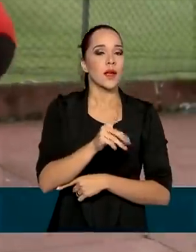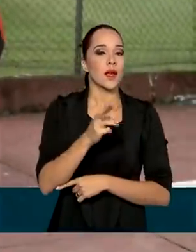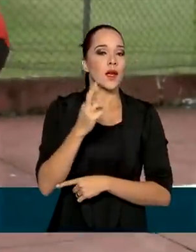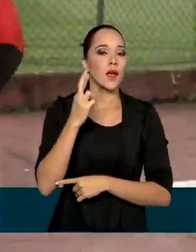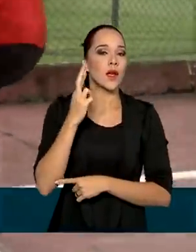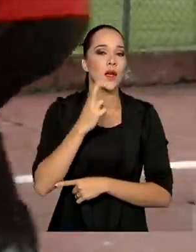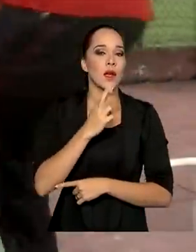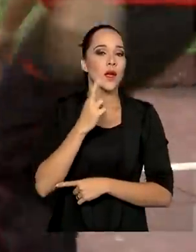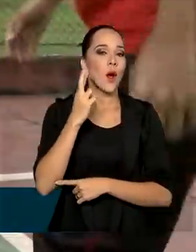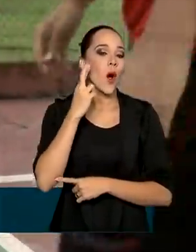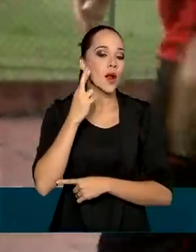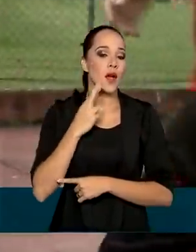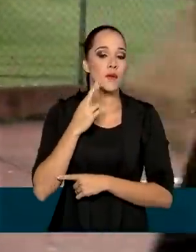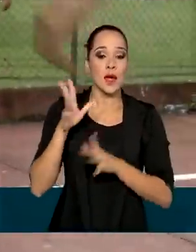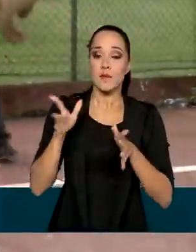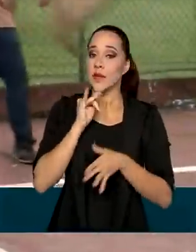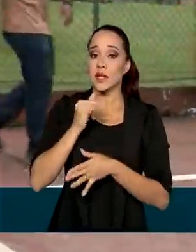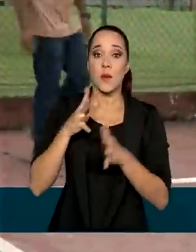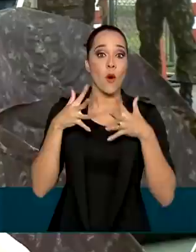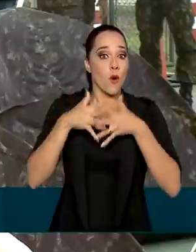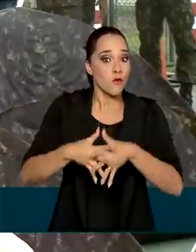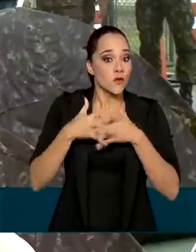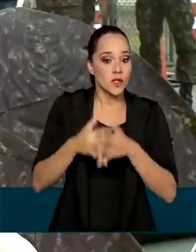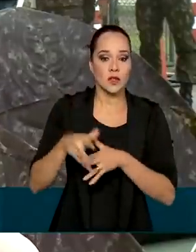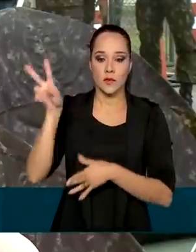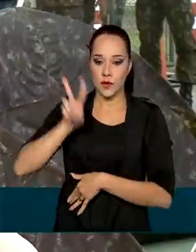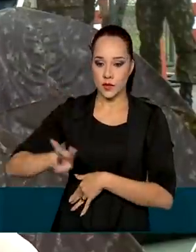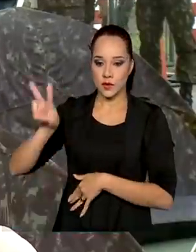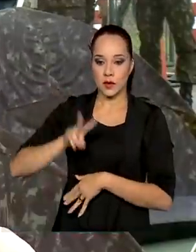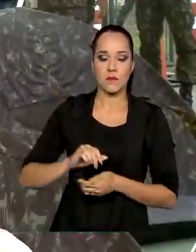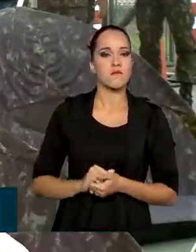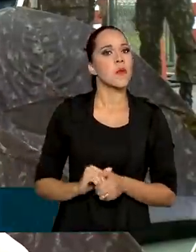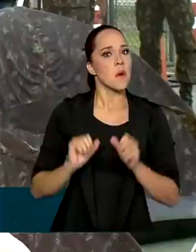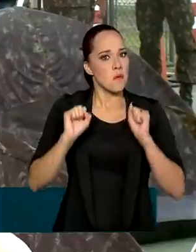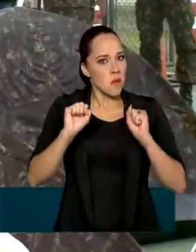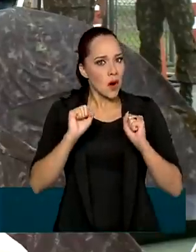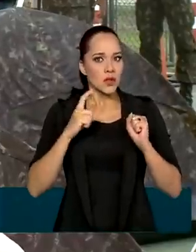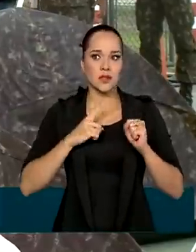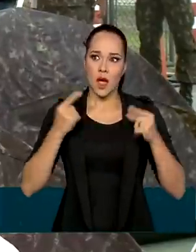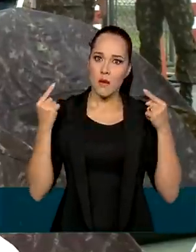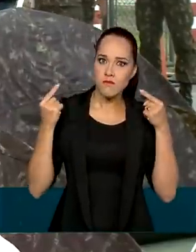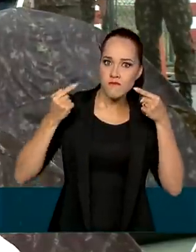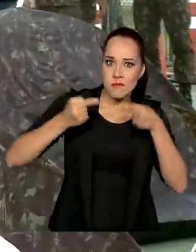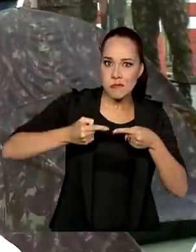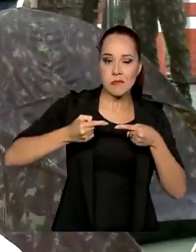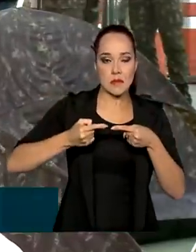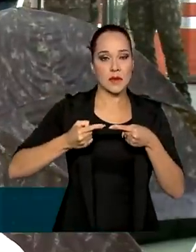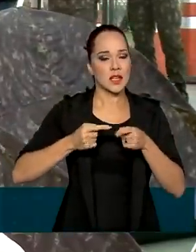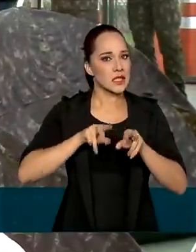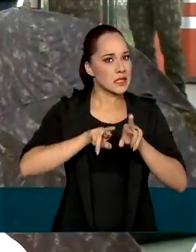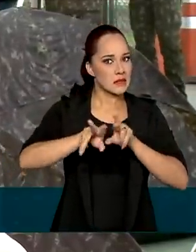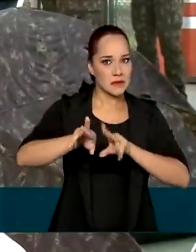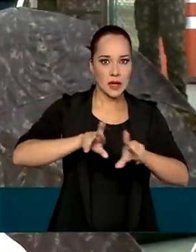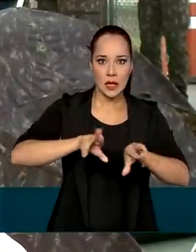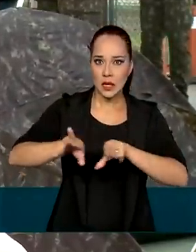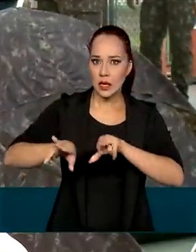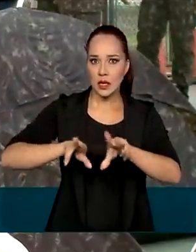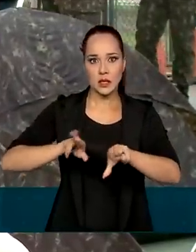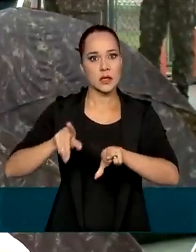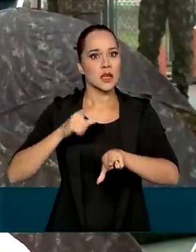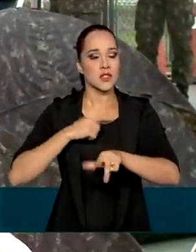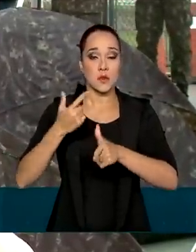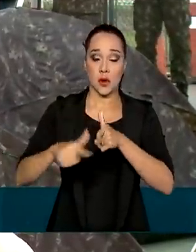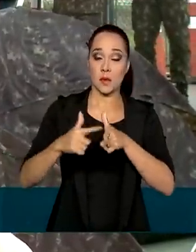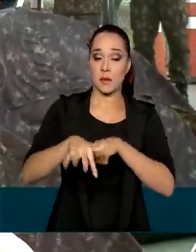caso, uma confusão entre venezuelanos. Podem ter conflitos e os diversos incidentes, casos de